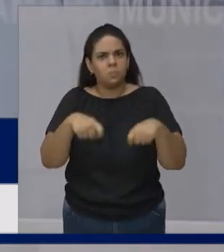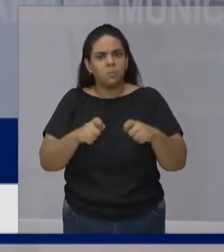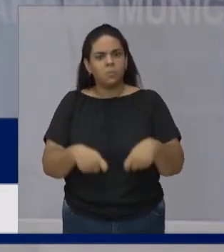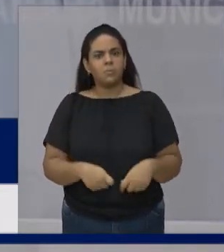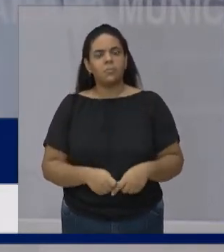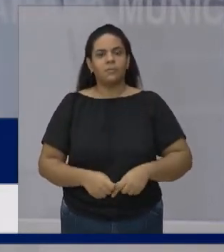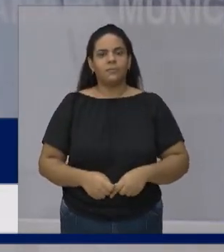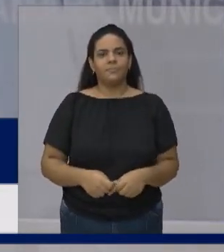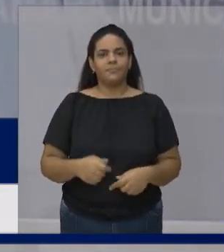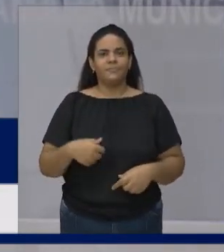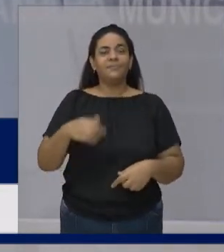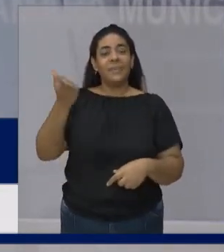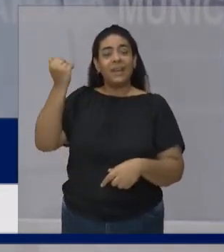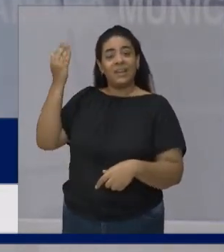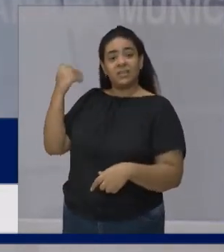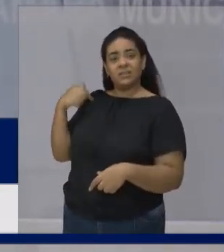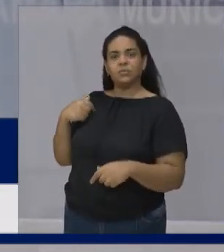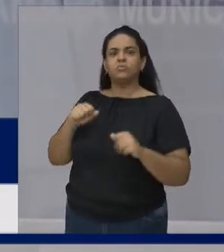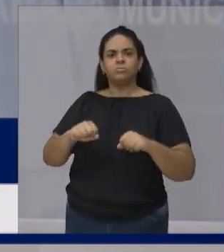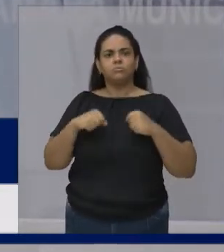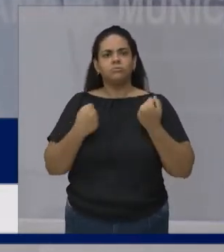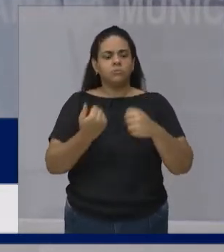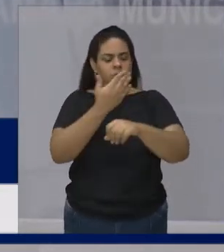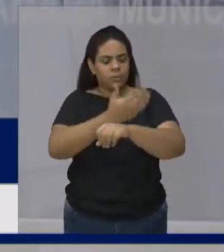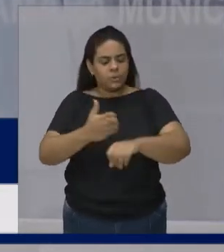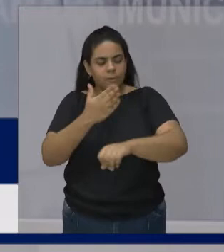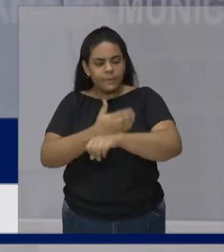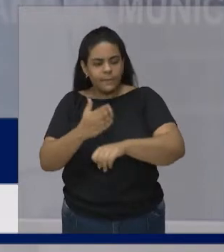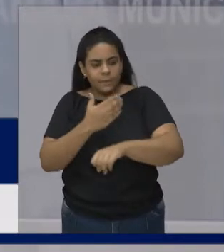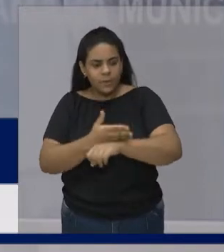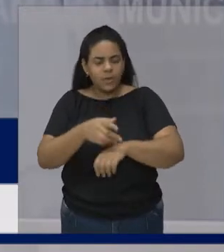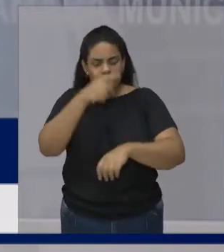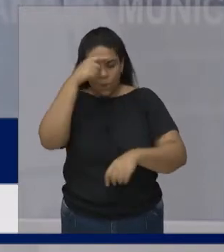Na competição Era só diversão